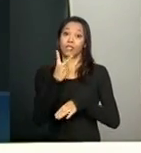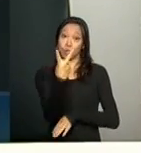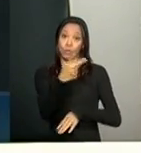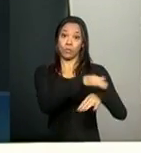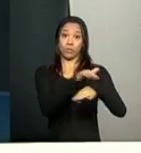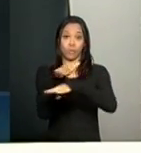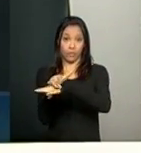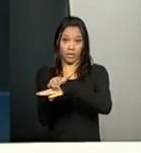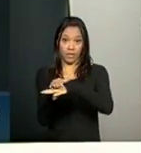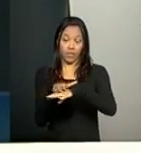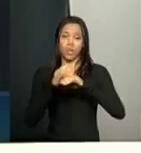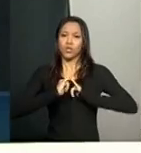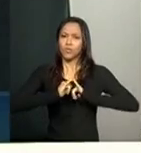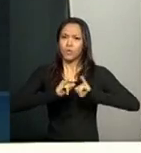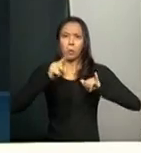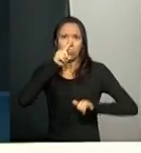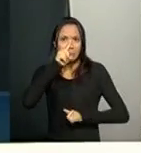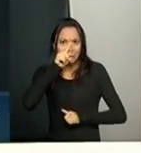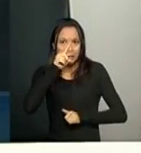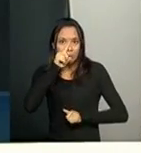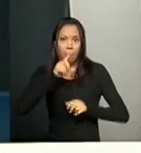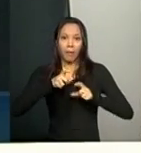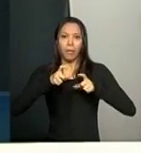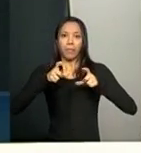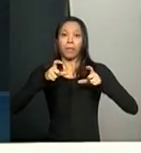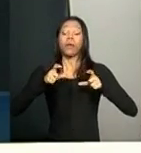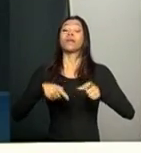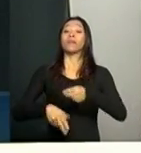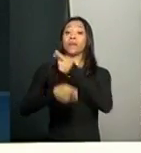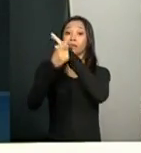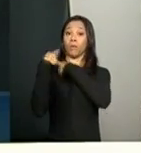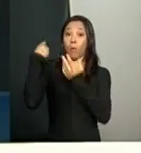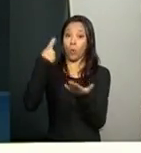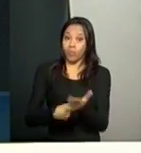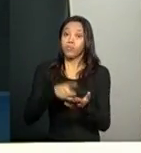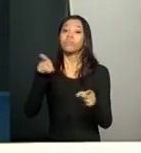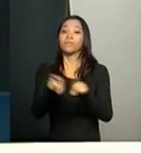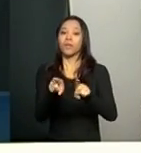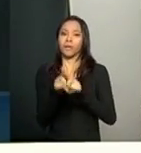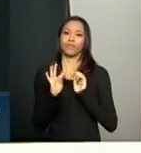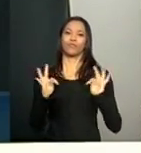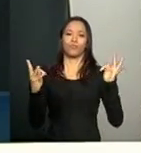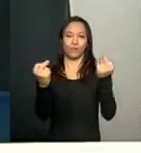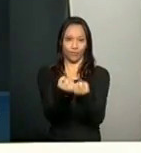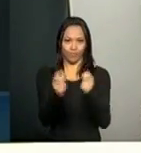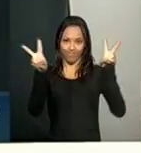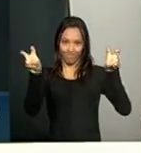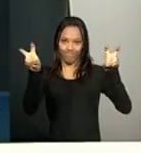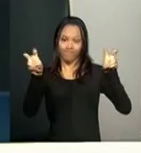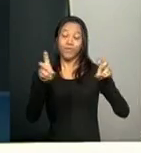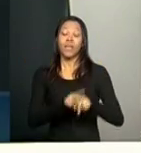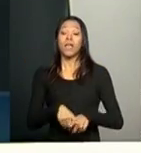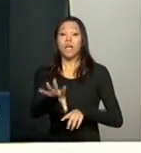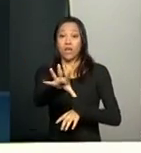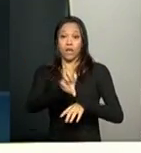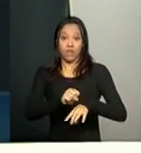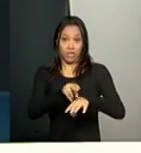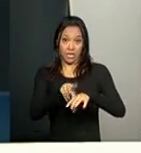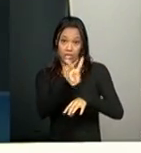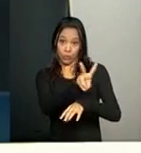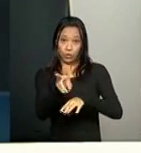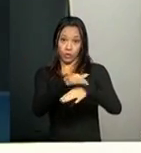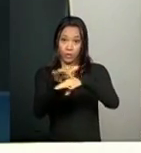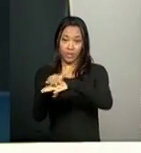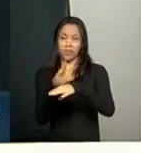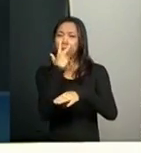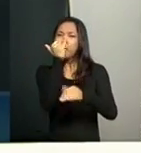O lema da campanha é o perigo aumentou e a responsabilidade de todos também. Vale lembrar que os sintomas da dengue e da febre chikungunya são